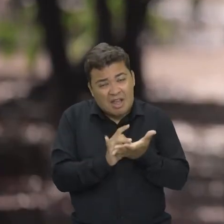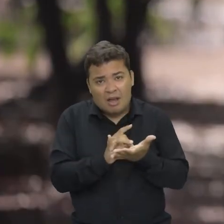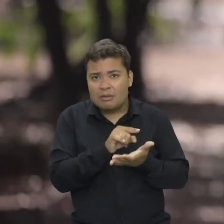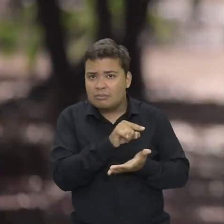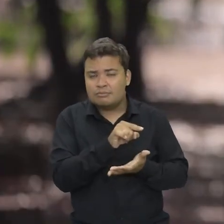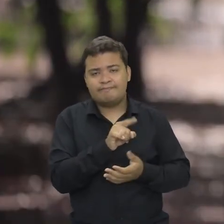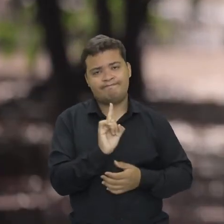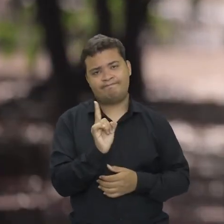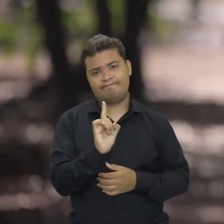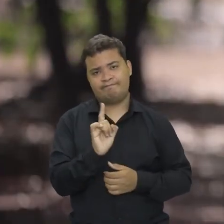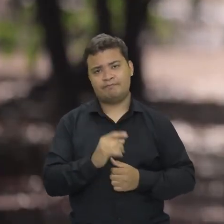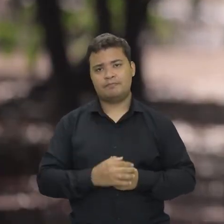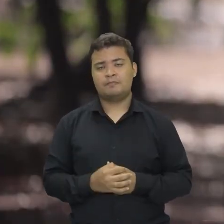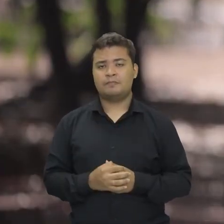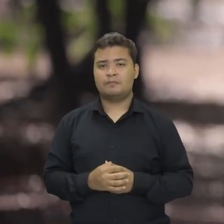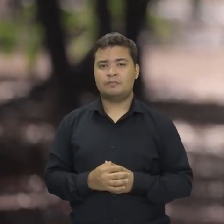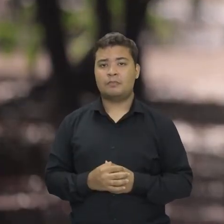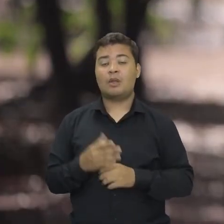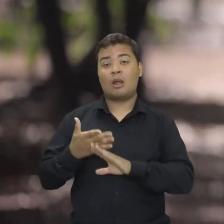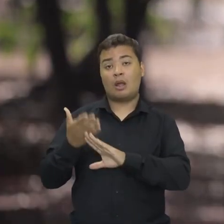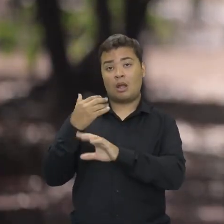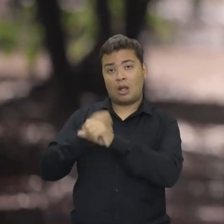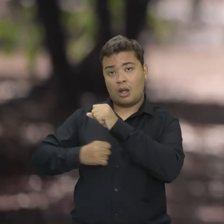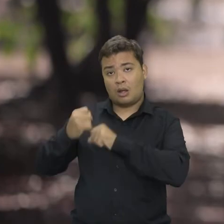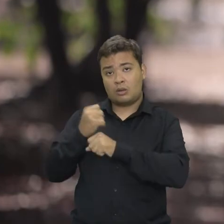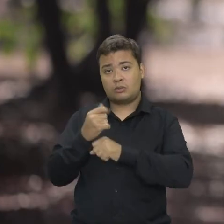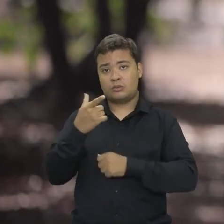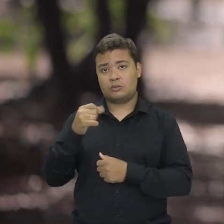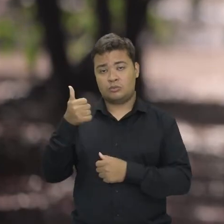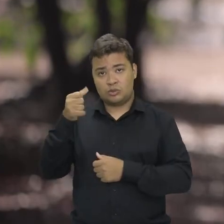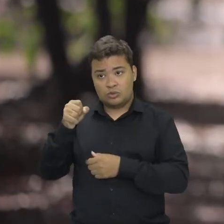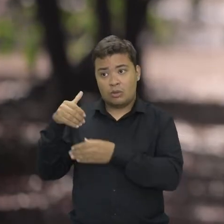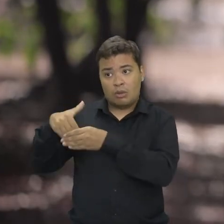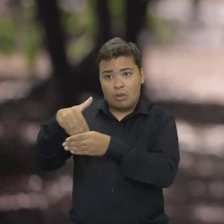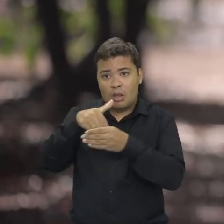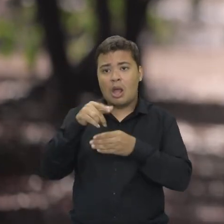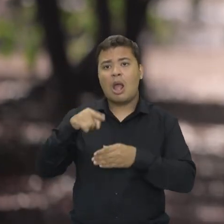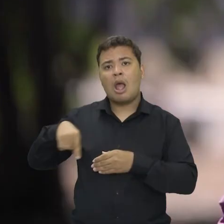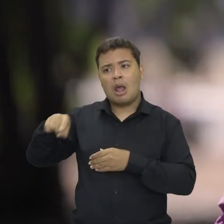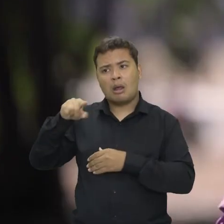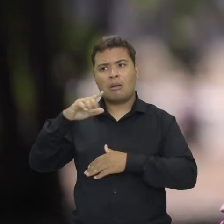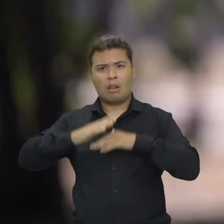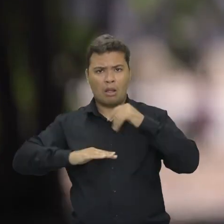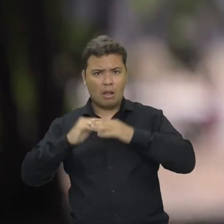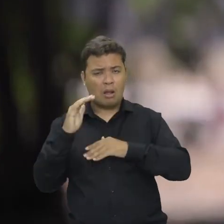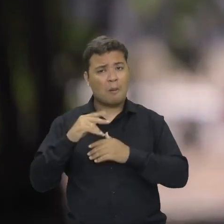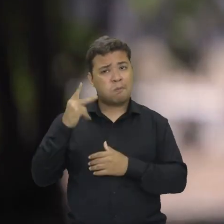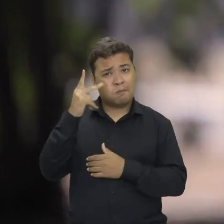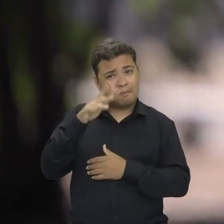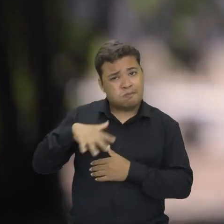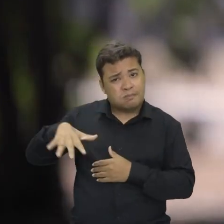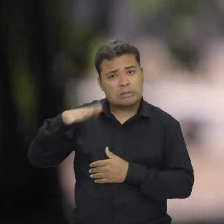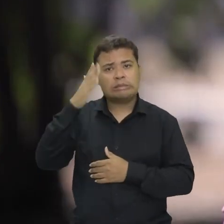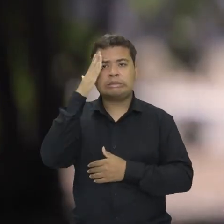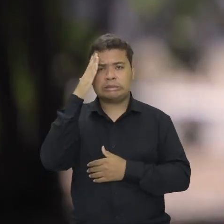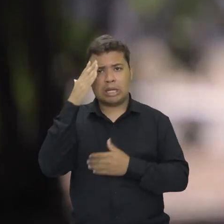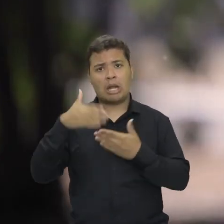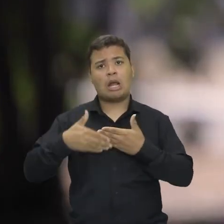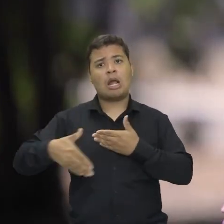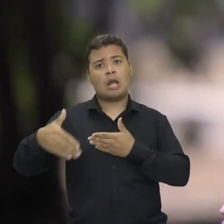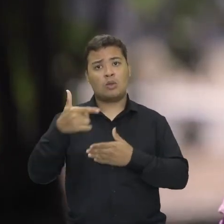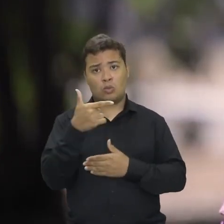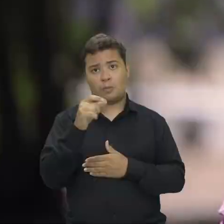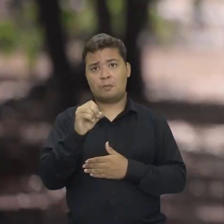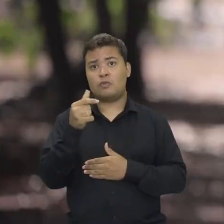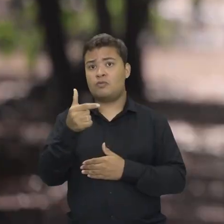Nas eleições de 2018, peritos criminais já vislumbravam que o pleito deste ano poderia ser um marco das deepfakes para